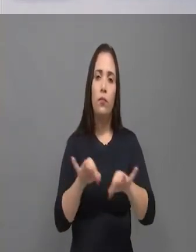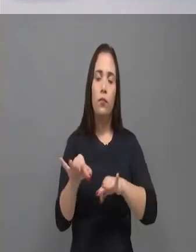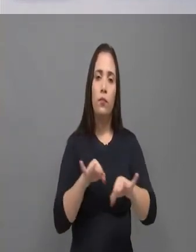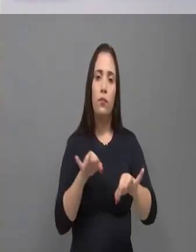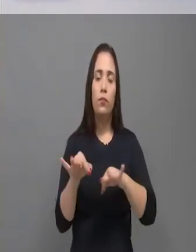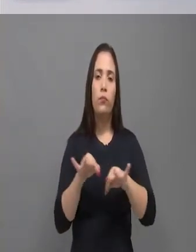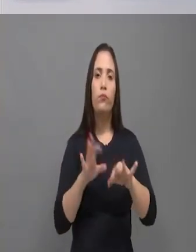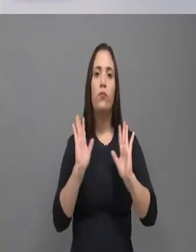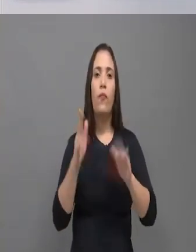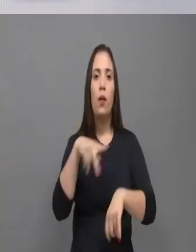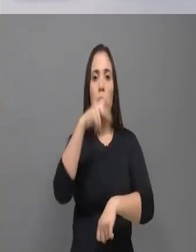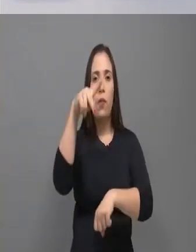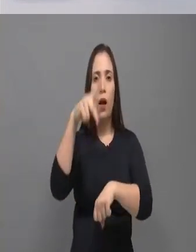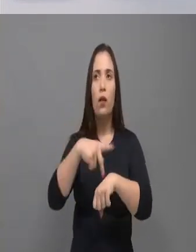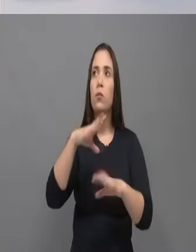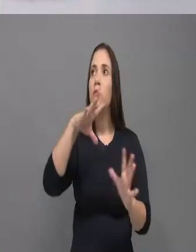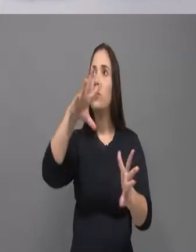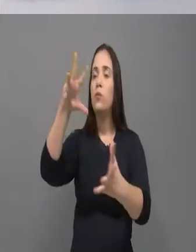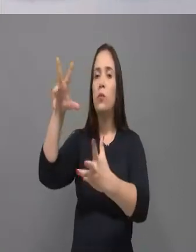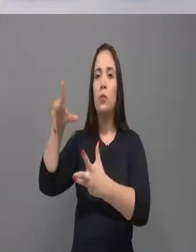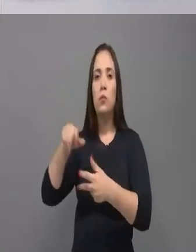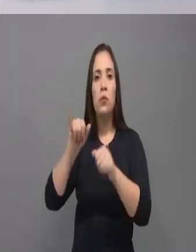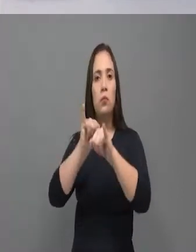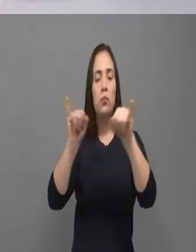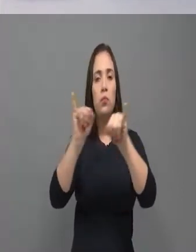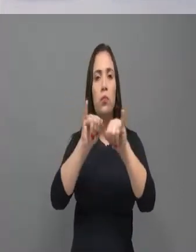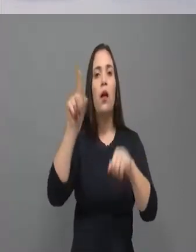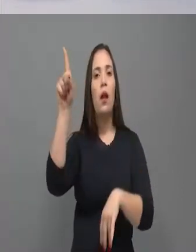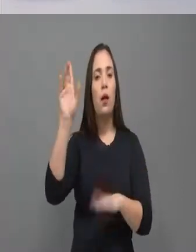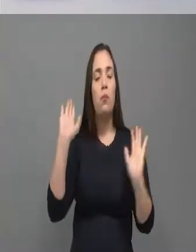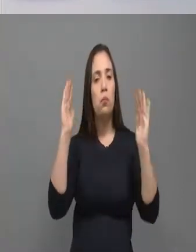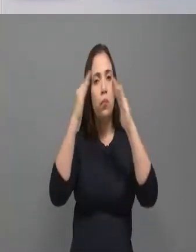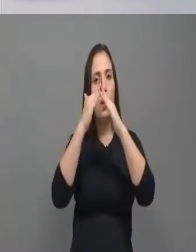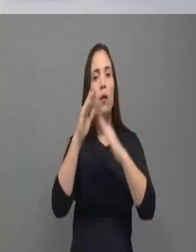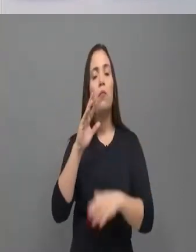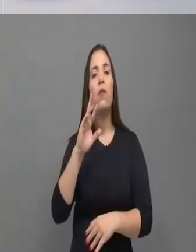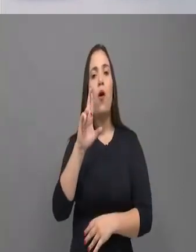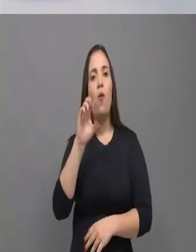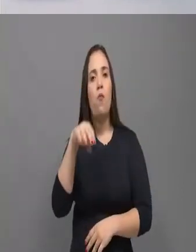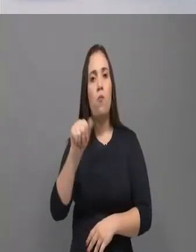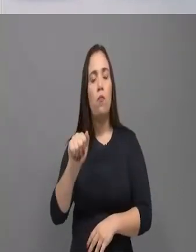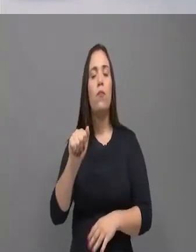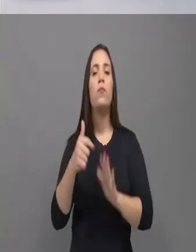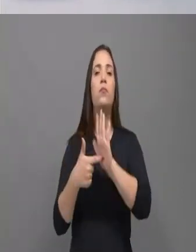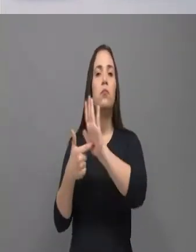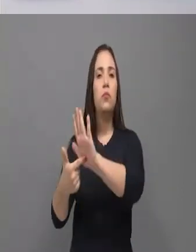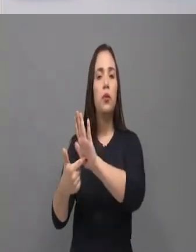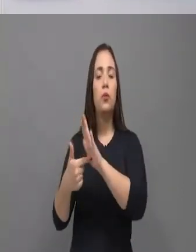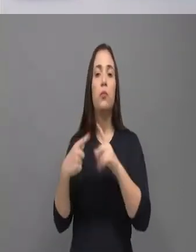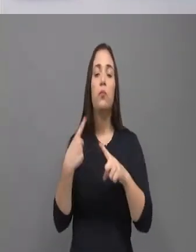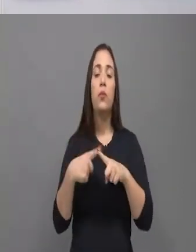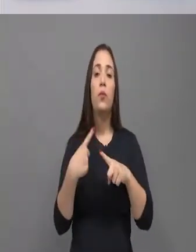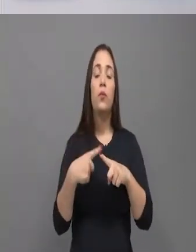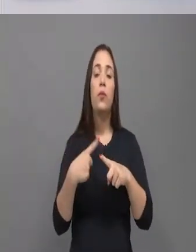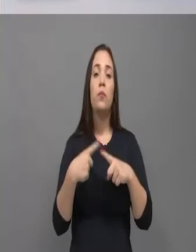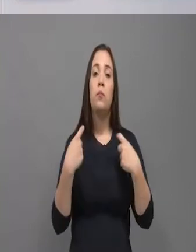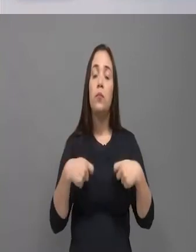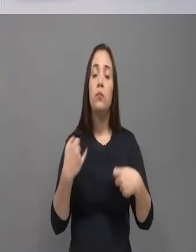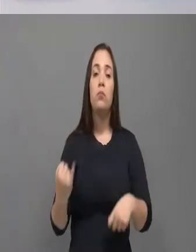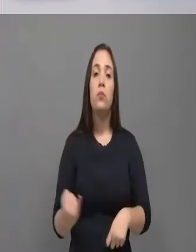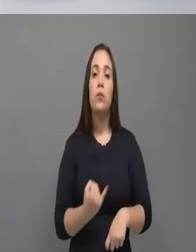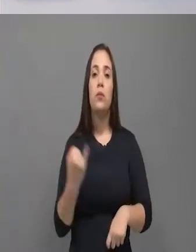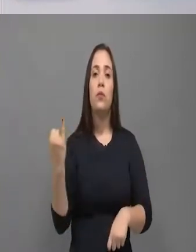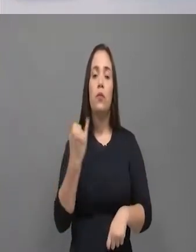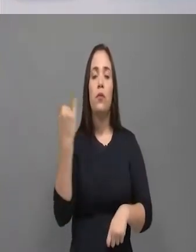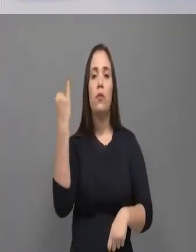essa peregrinação de toda a população do Estado do Ceará e também de Estado vizinho e hoje até internacional.